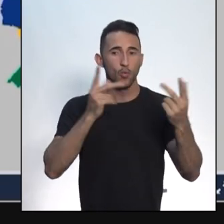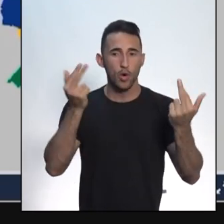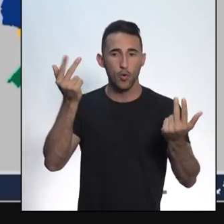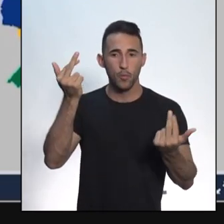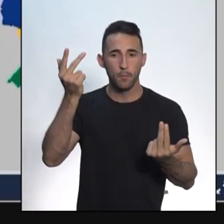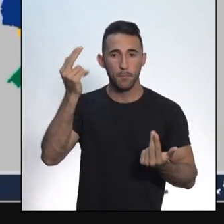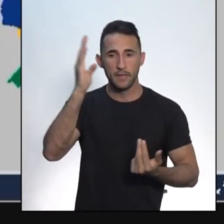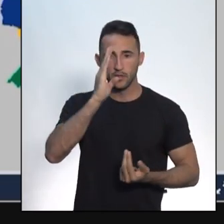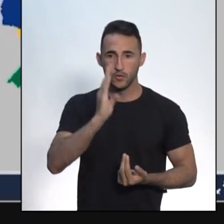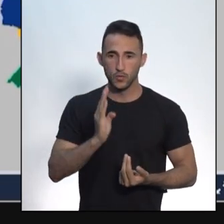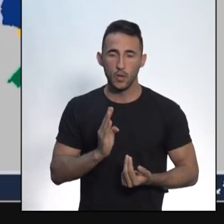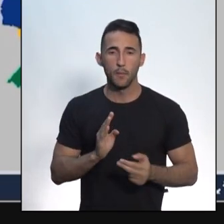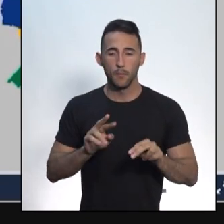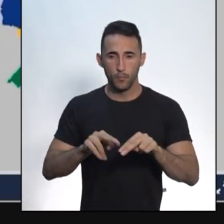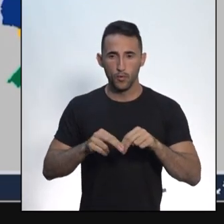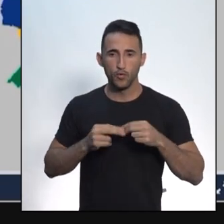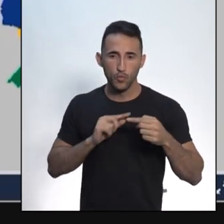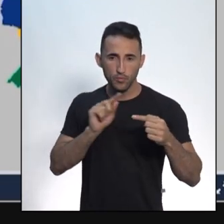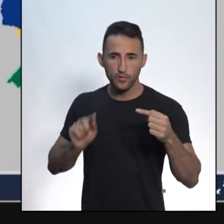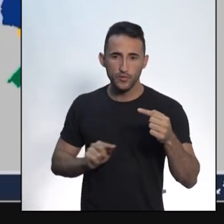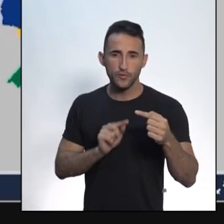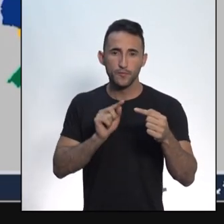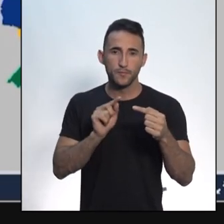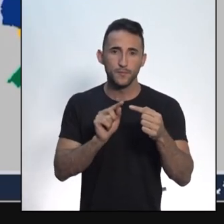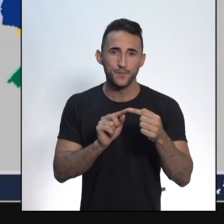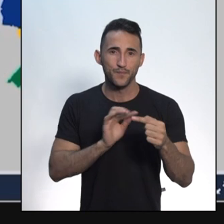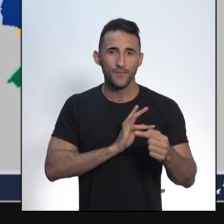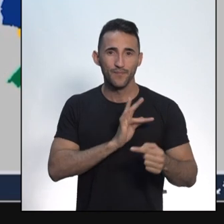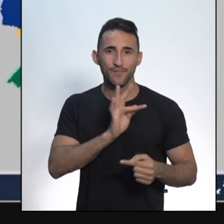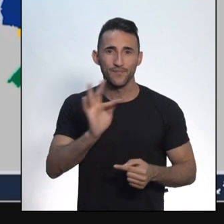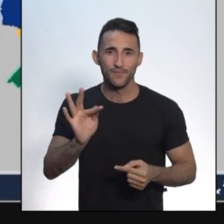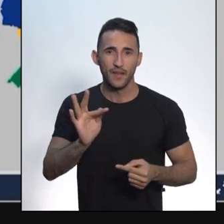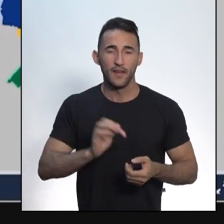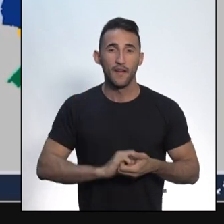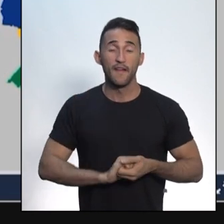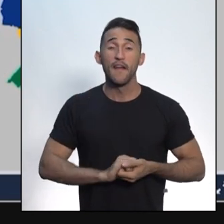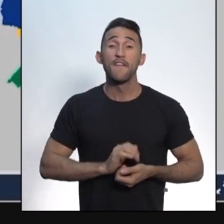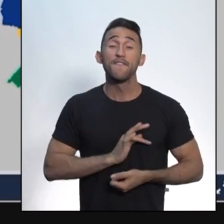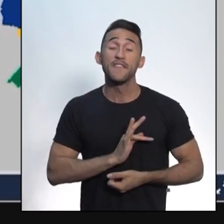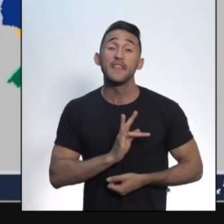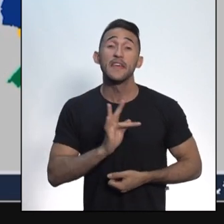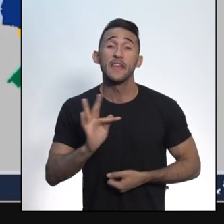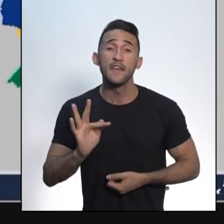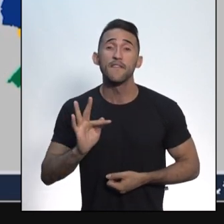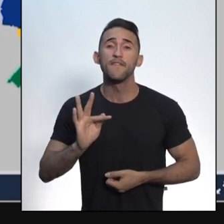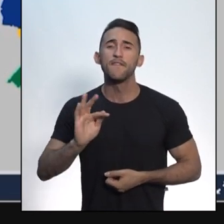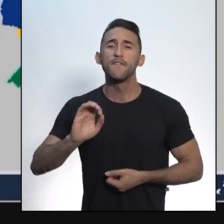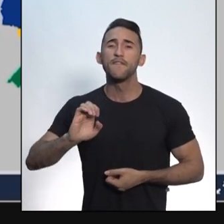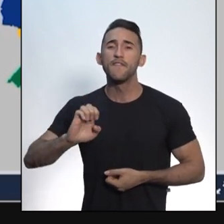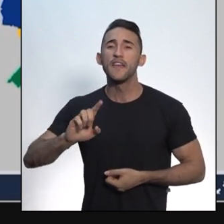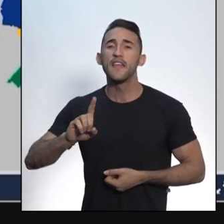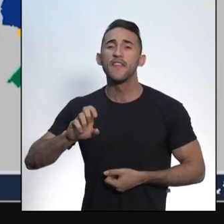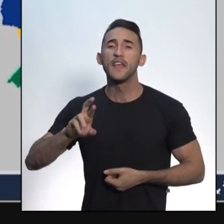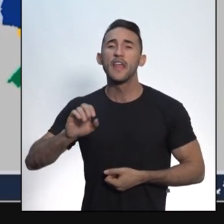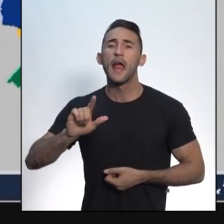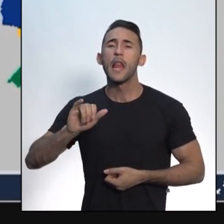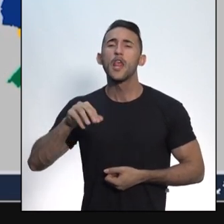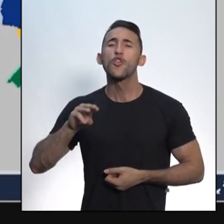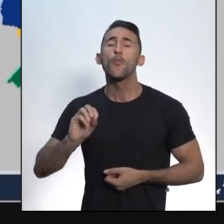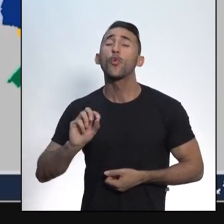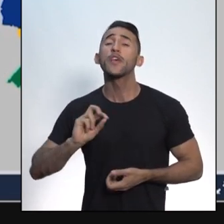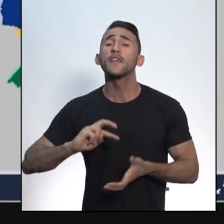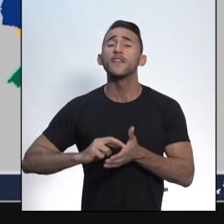Este é o significado de federalismo. Eu vou repetir, federalismo é um mecanismo